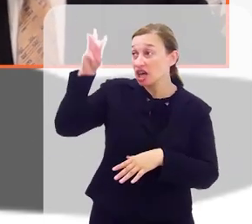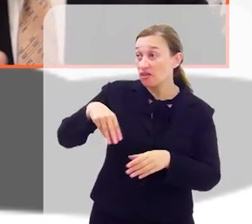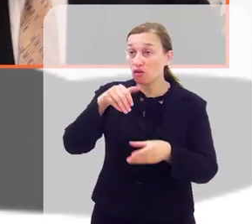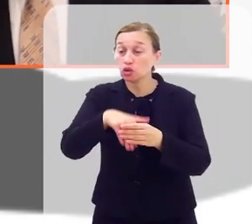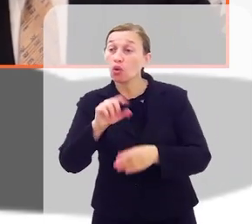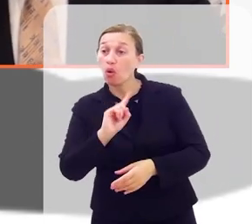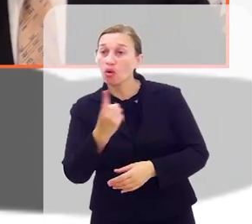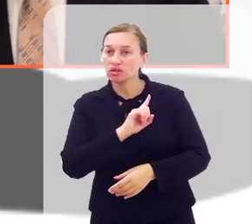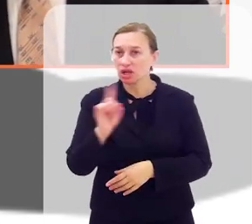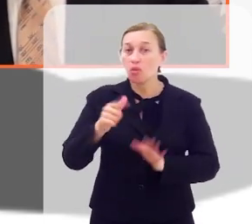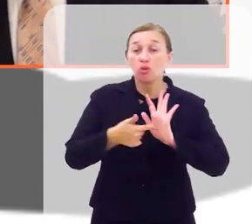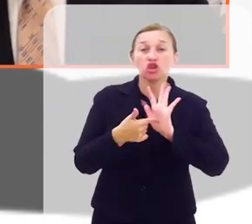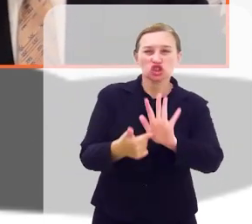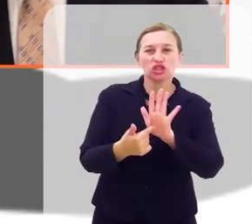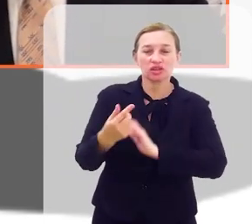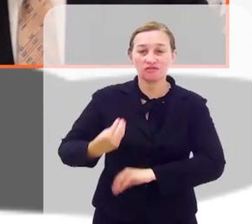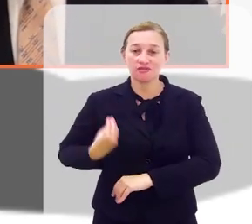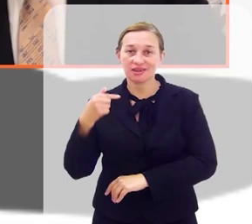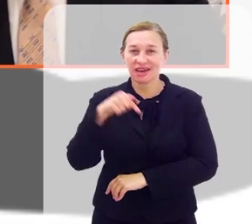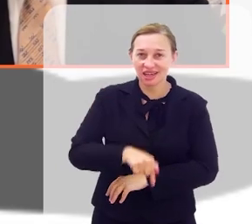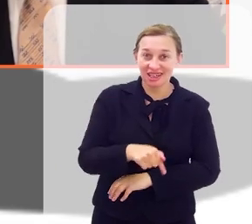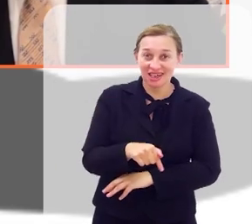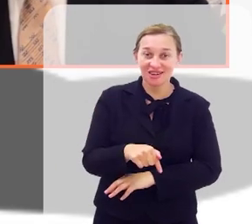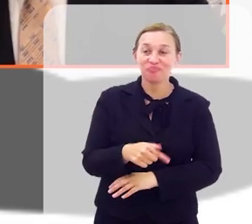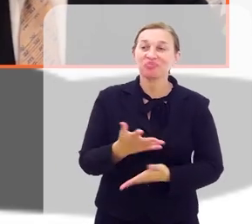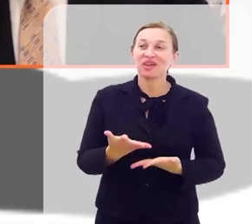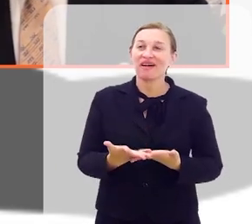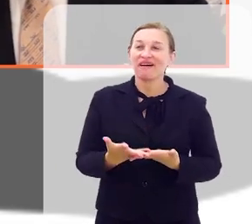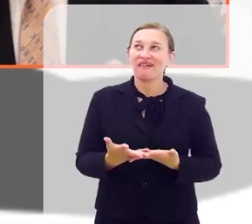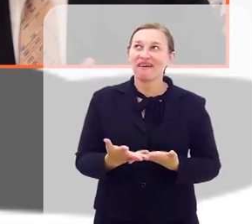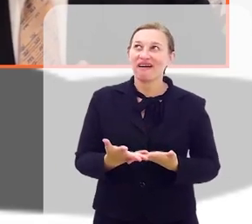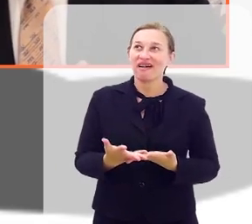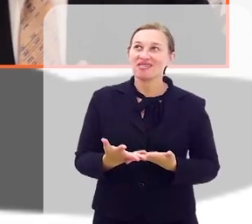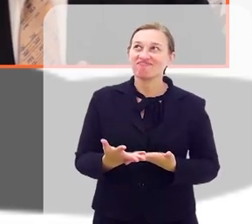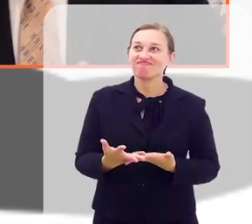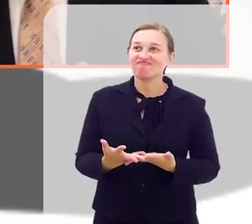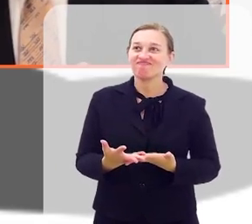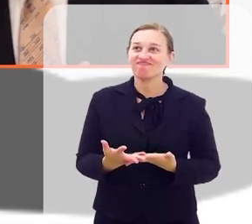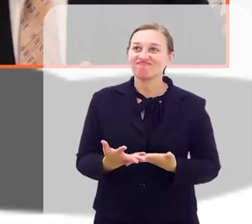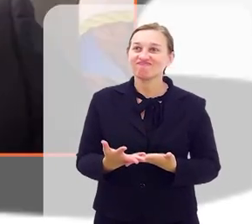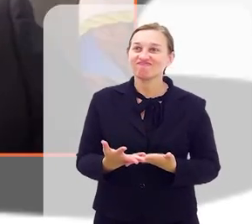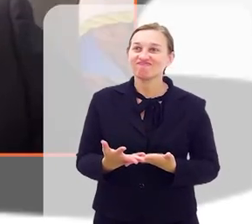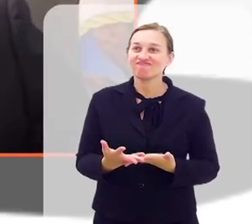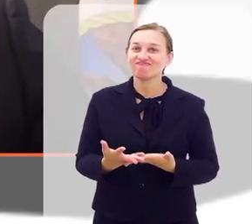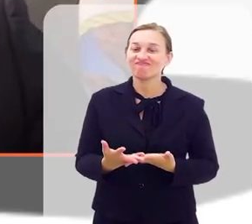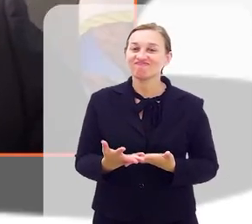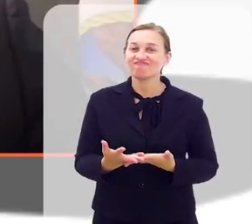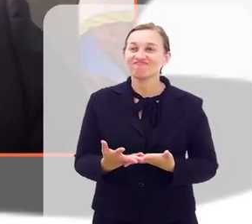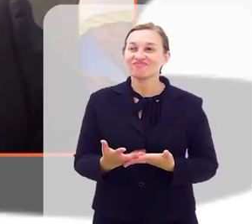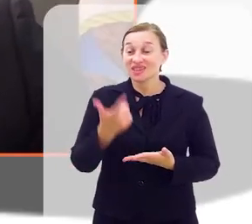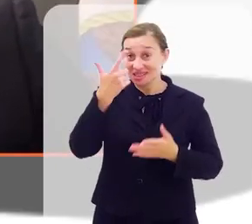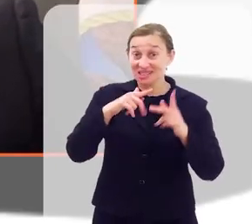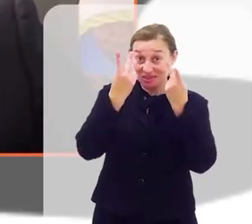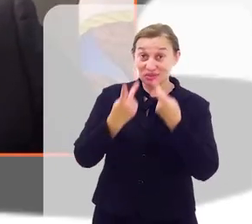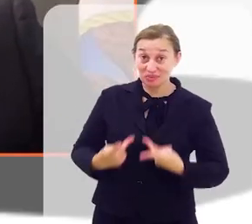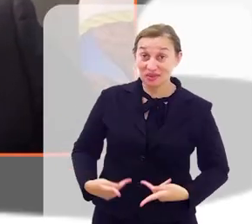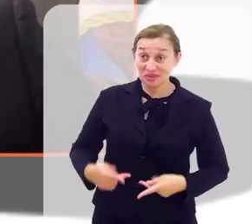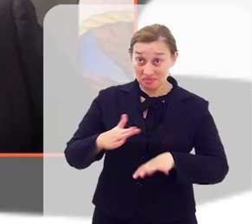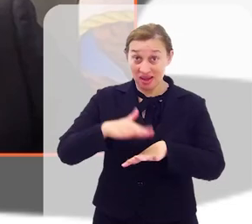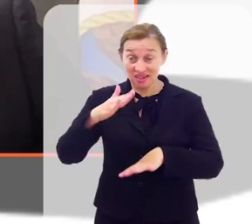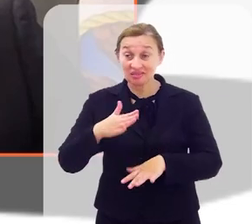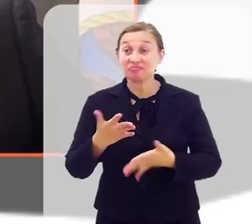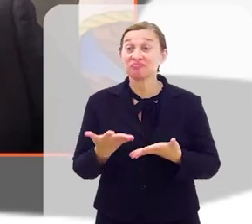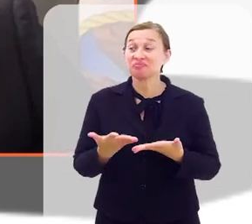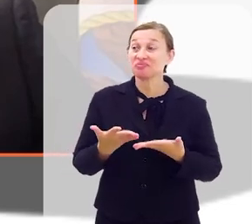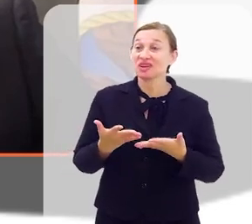votou, mostrando que estamos aqui de uma forma bem humanizada e